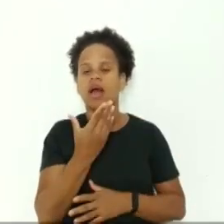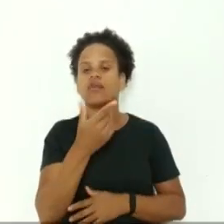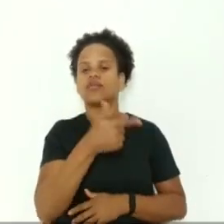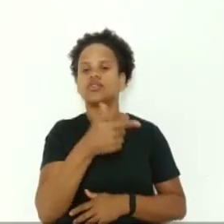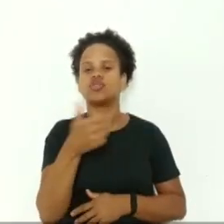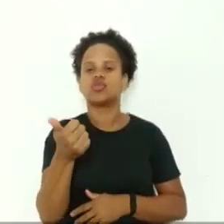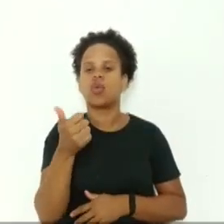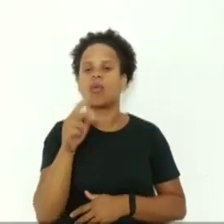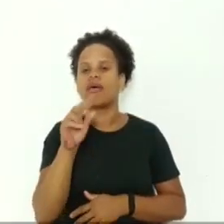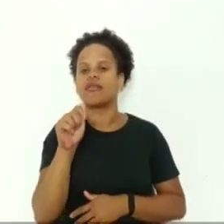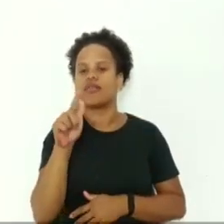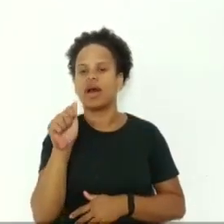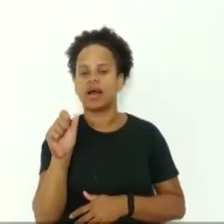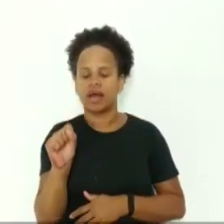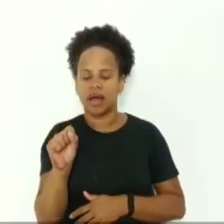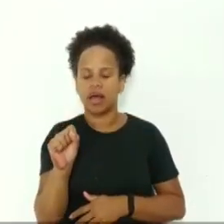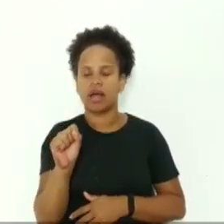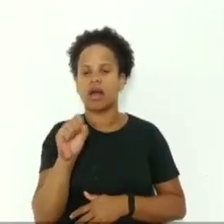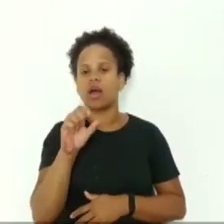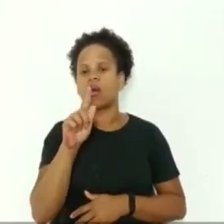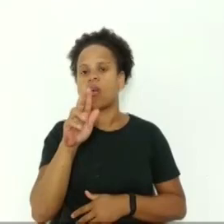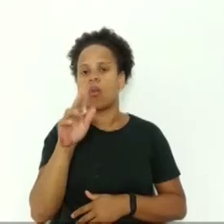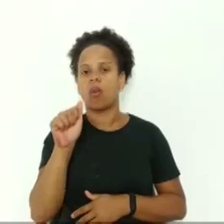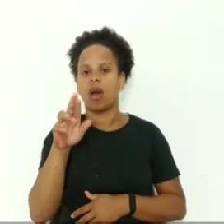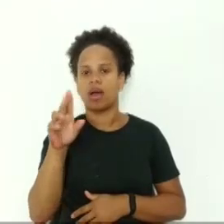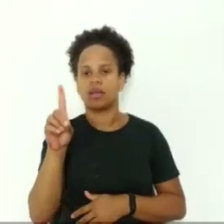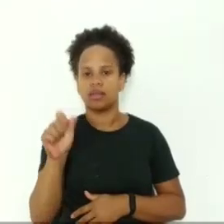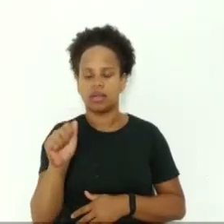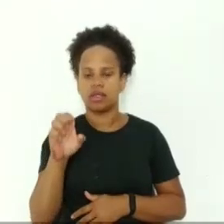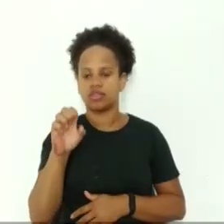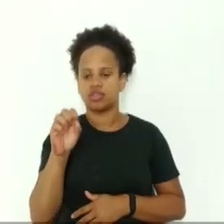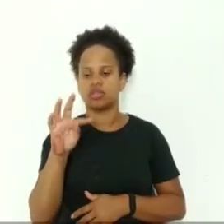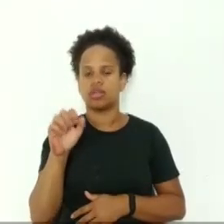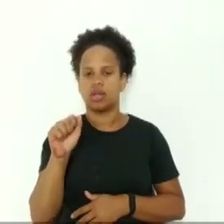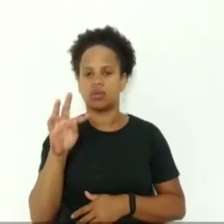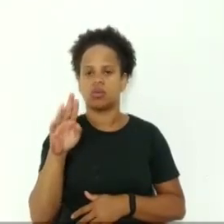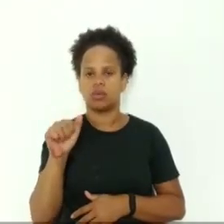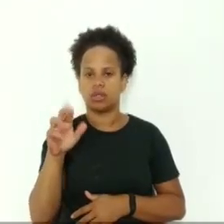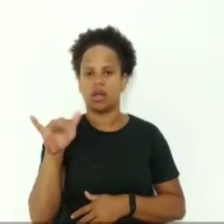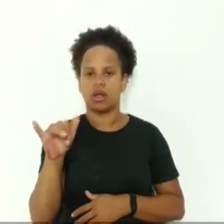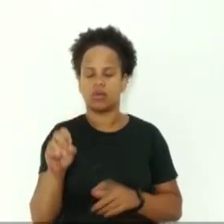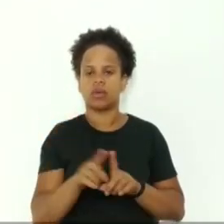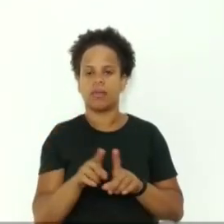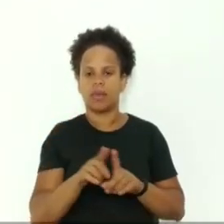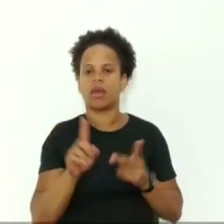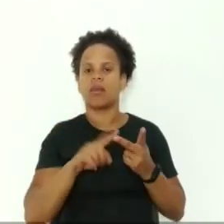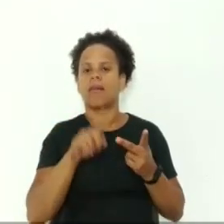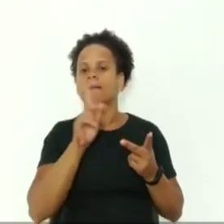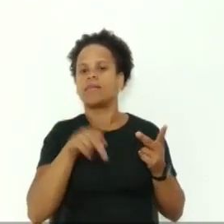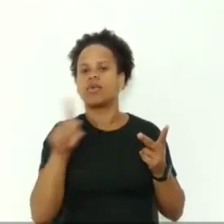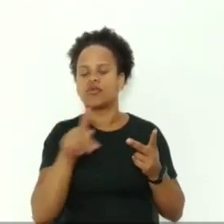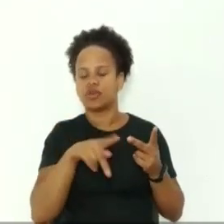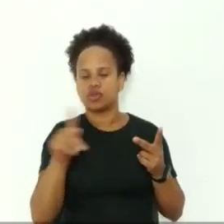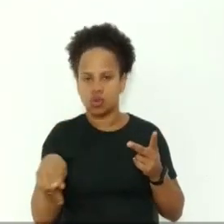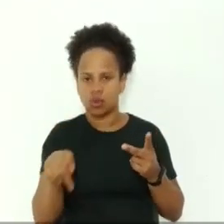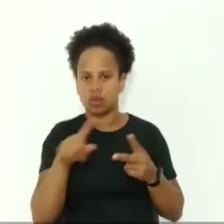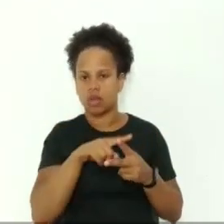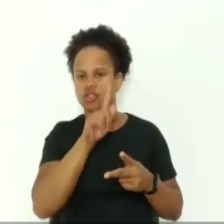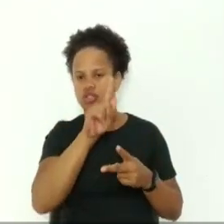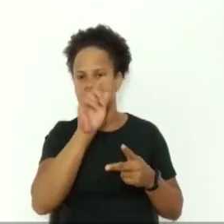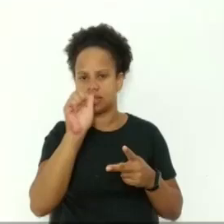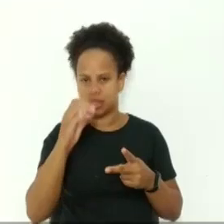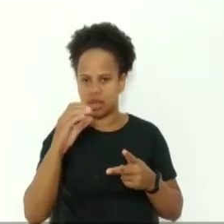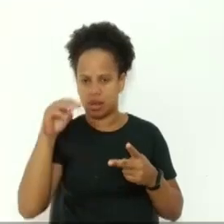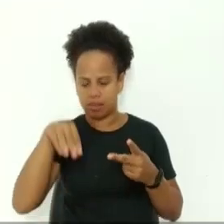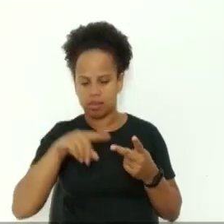municipal e 120 vagas ao cargo estatutário de professor de educação básica. A discussão e a votação são únicas, coro a